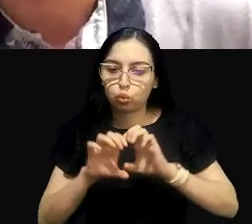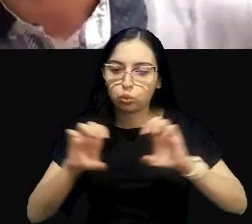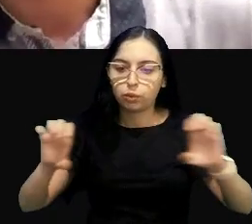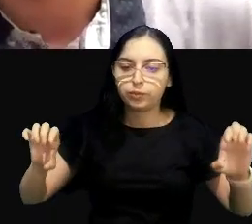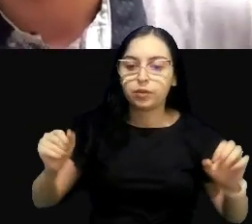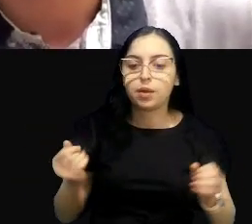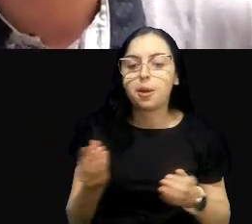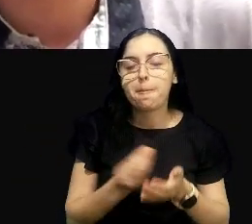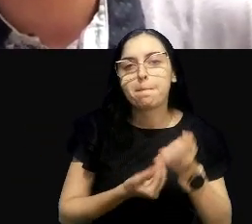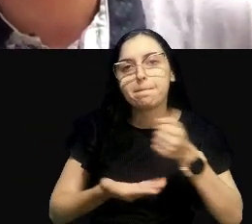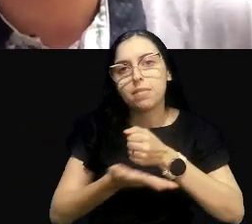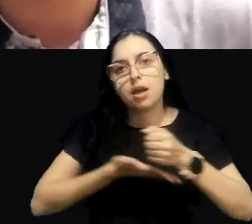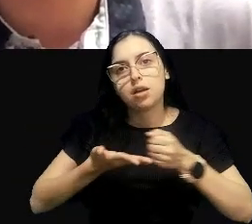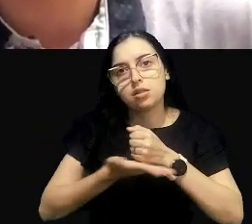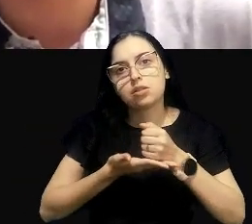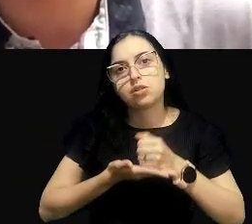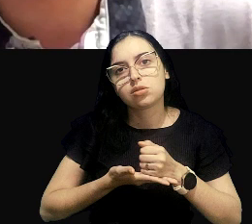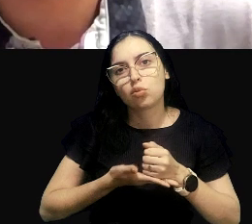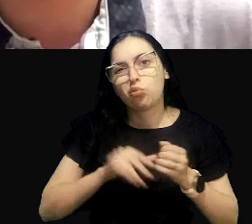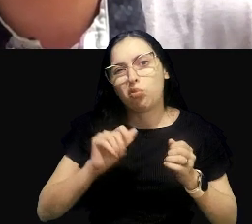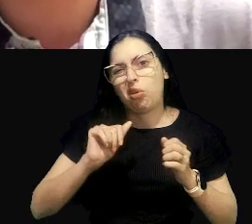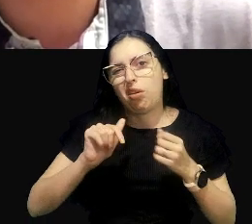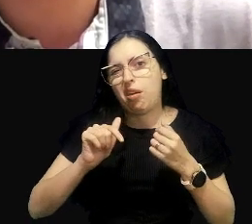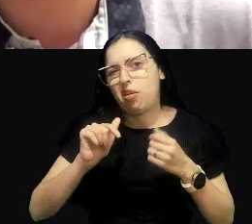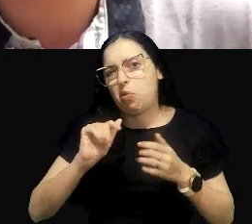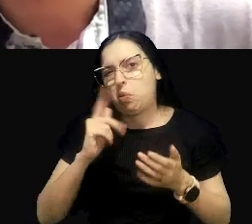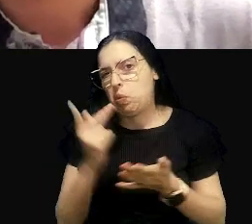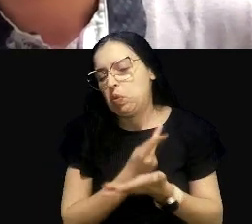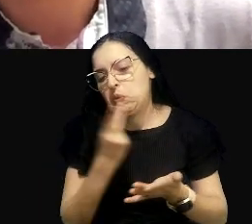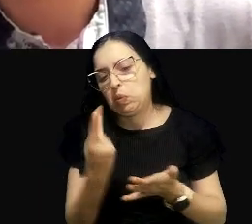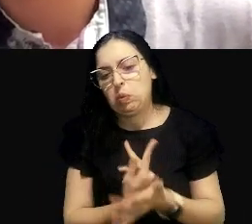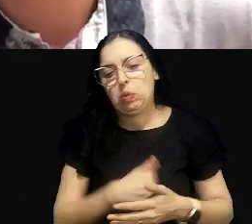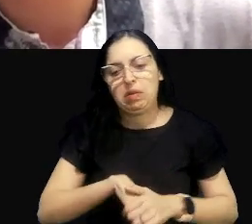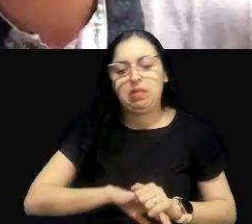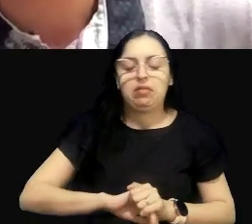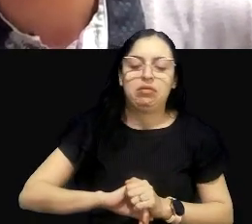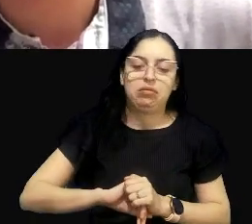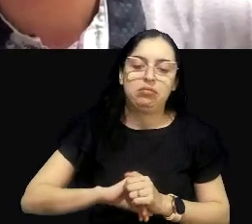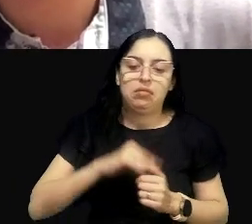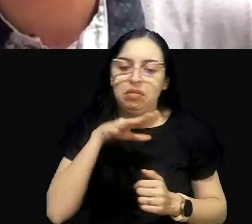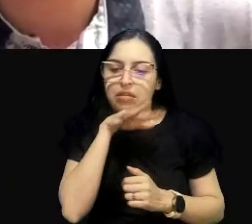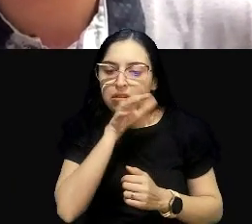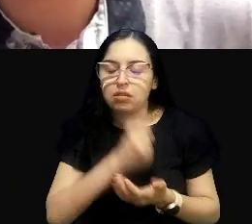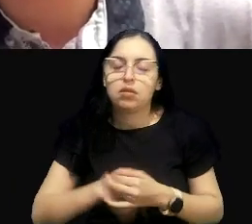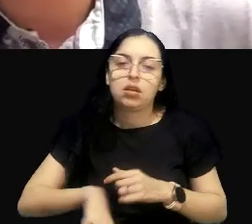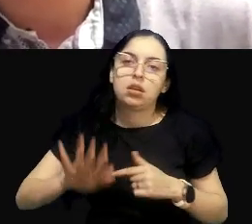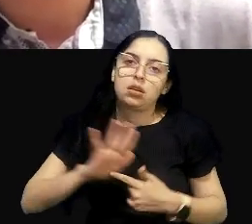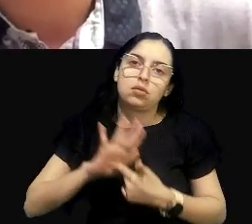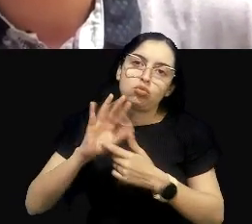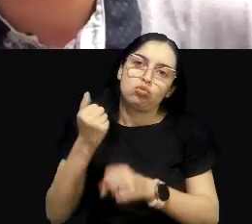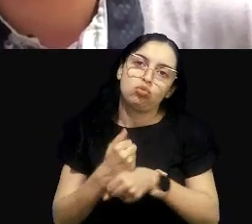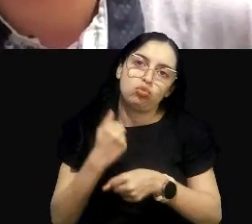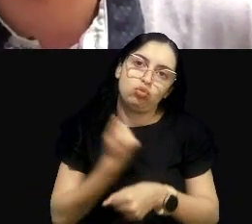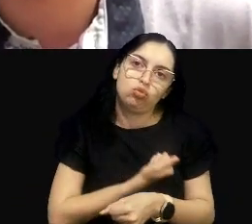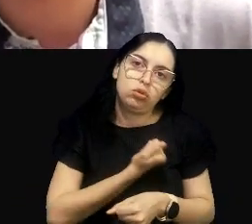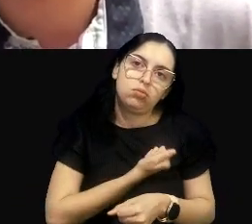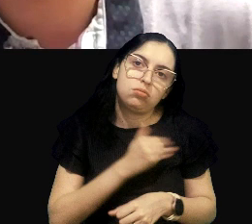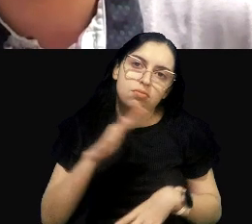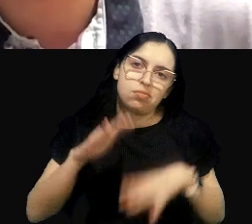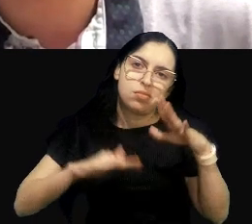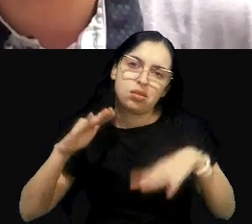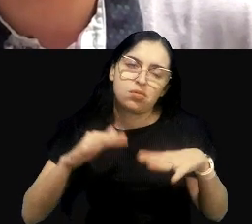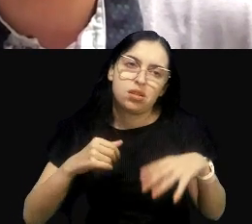ainda são bastante precárias em muitas localidades brasileiras, e os números atuais revelam que praticamente metade da